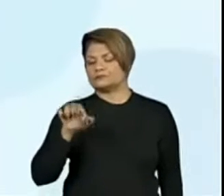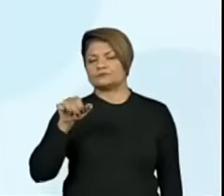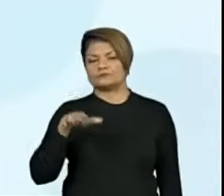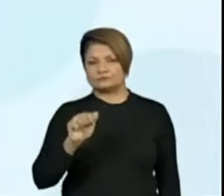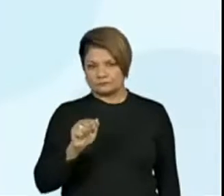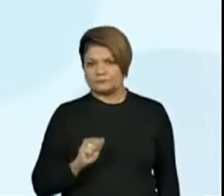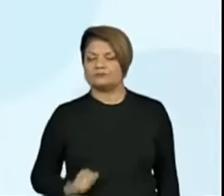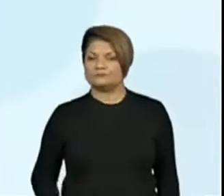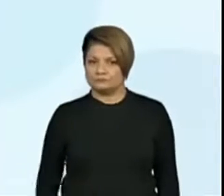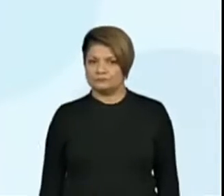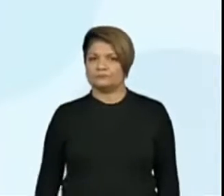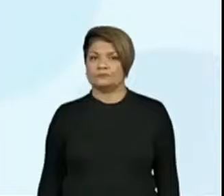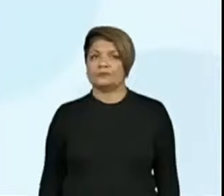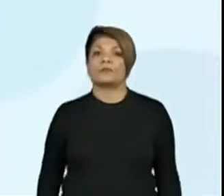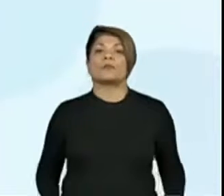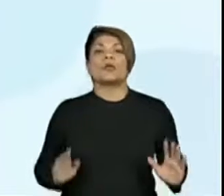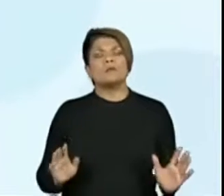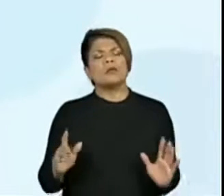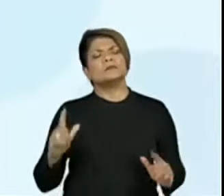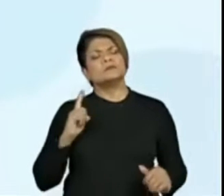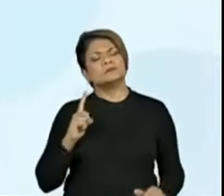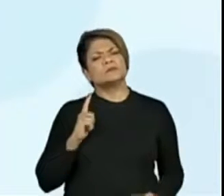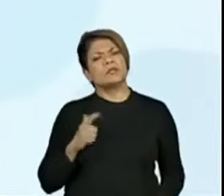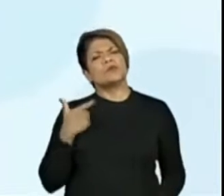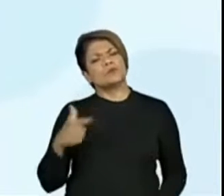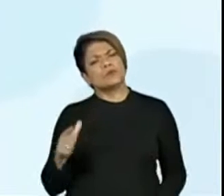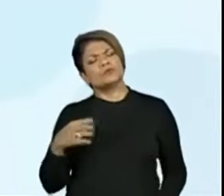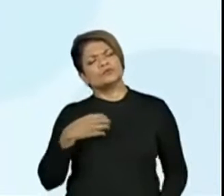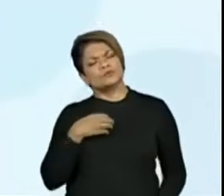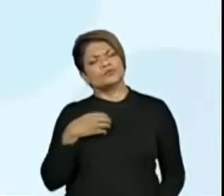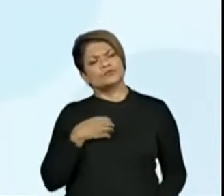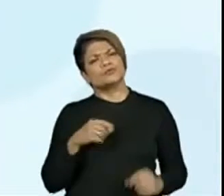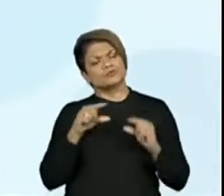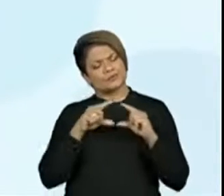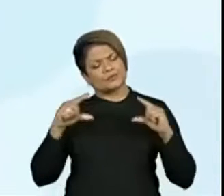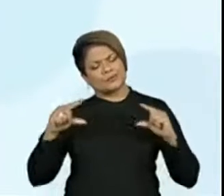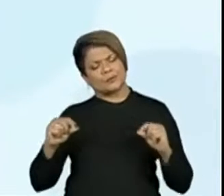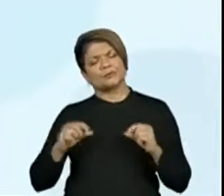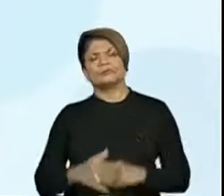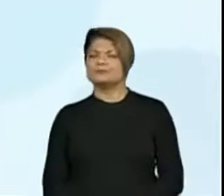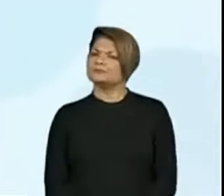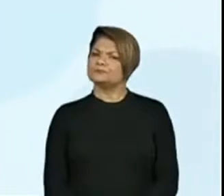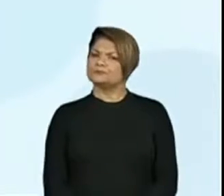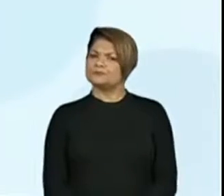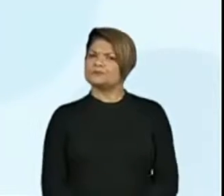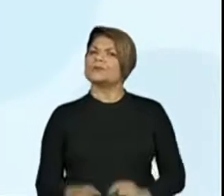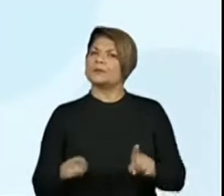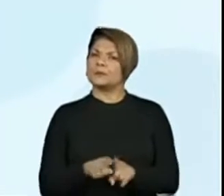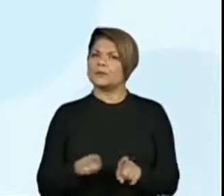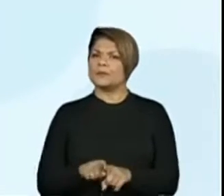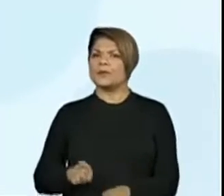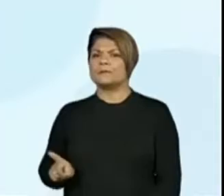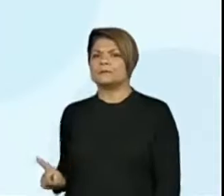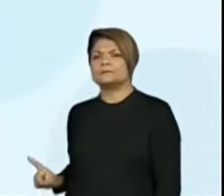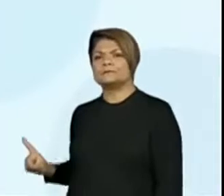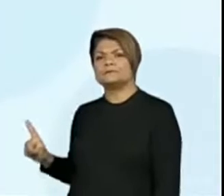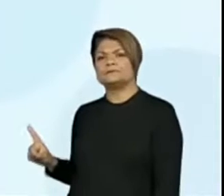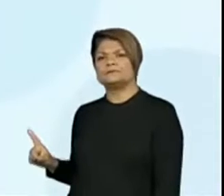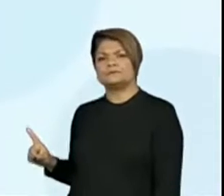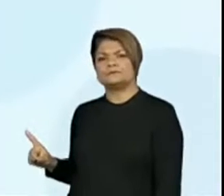dezenas cheias aí. Mas nós temos ainda mais um tipo de cartela. Olha só, e ela também tem uma cor